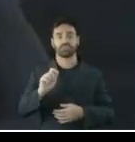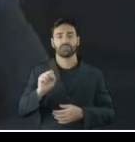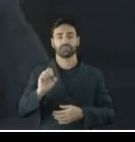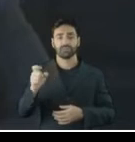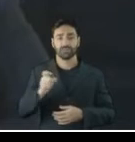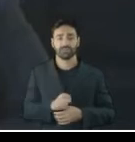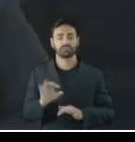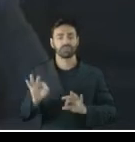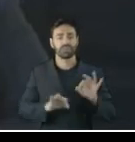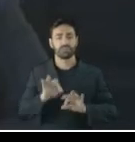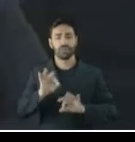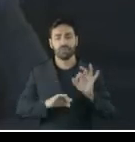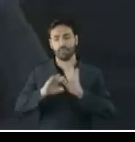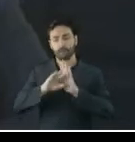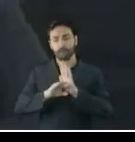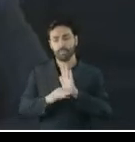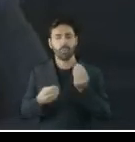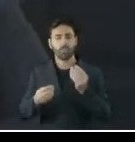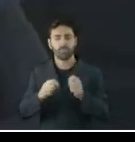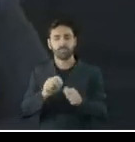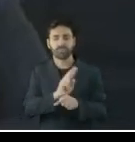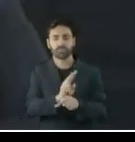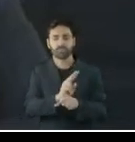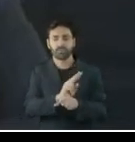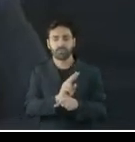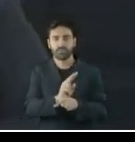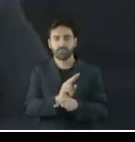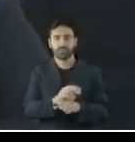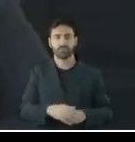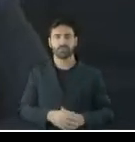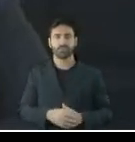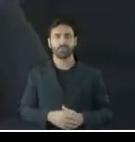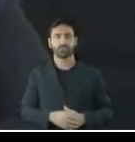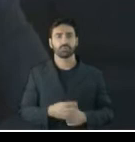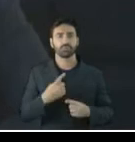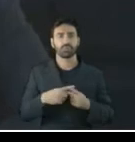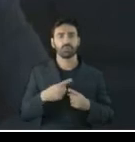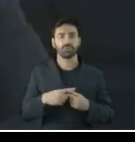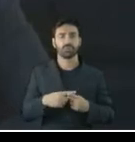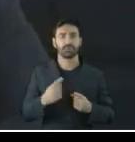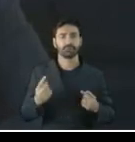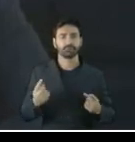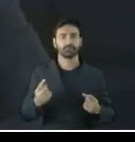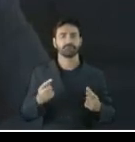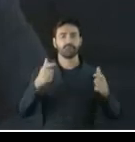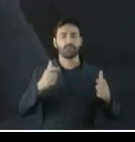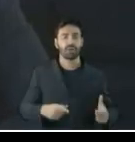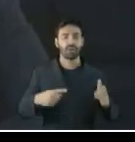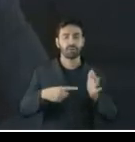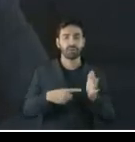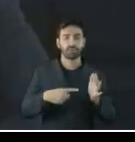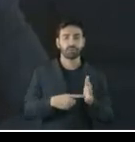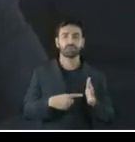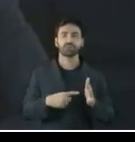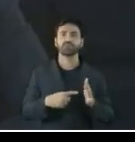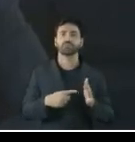planejamento dessa auditoria, porque, até onde eu saiba, os canais de denúncia e compliance são os usuários,